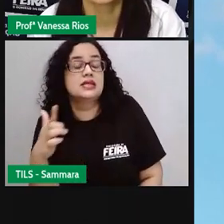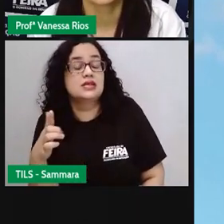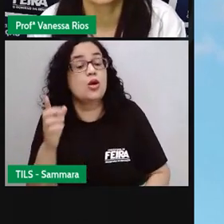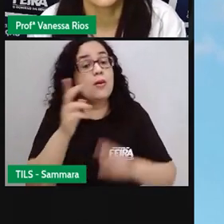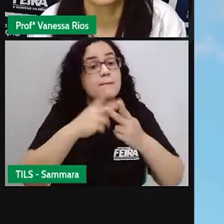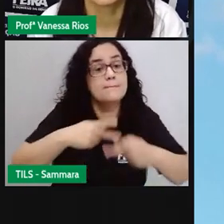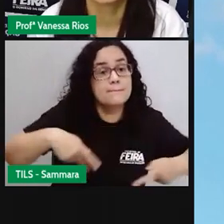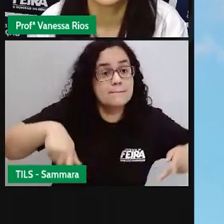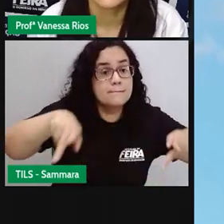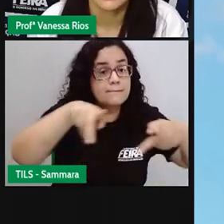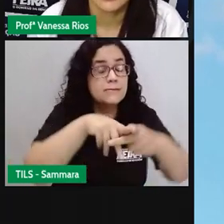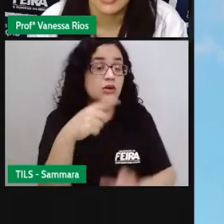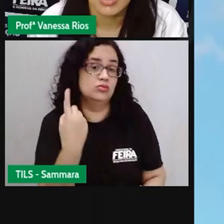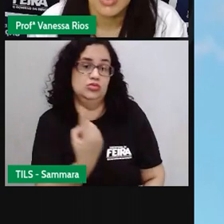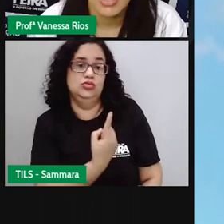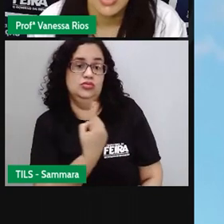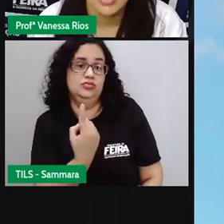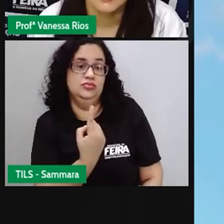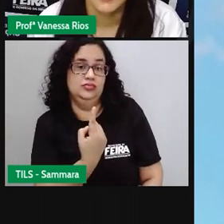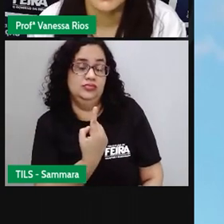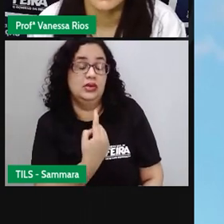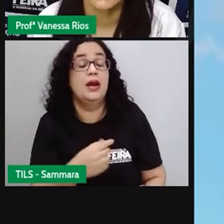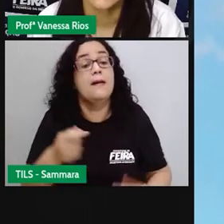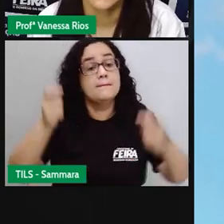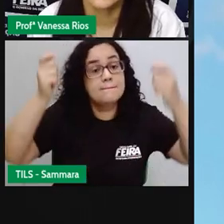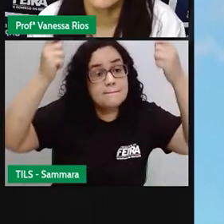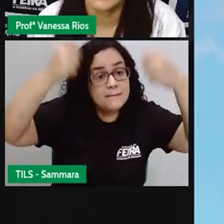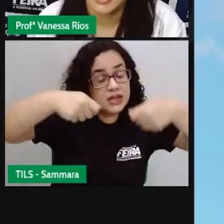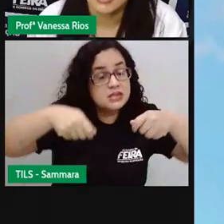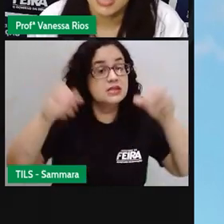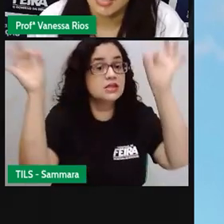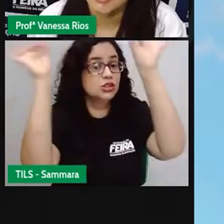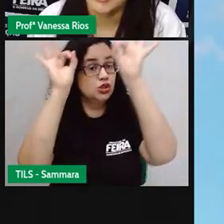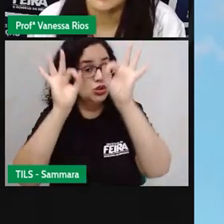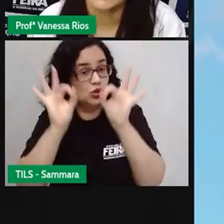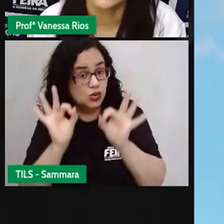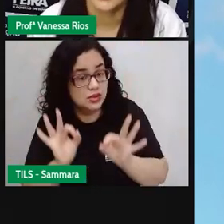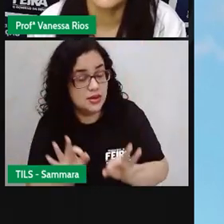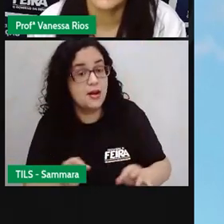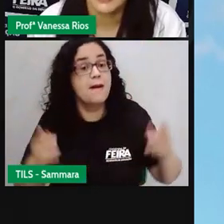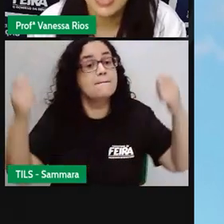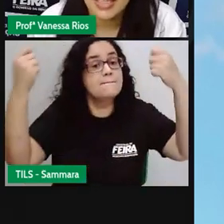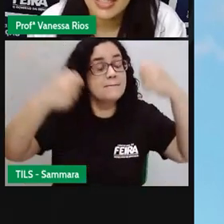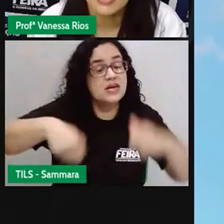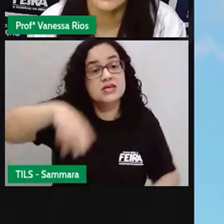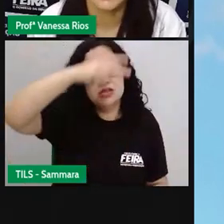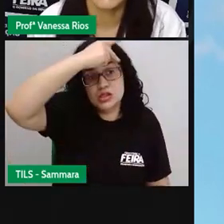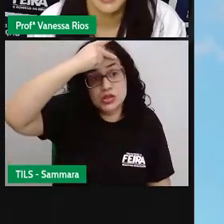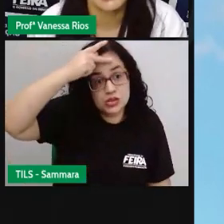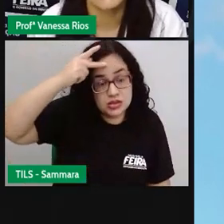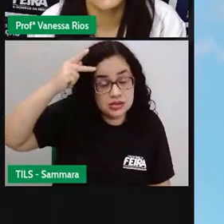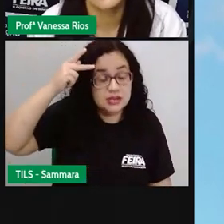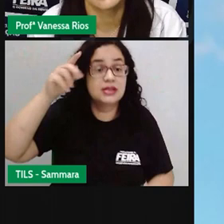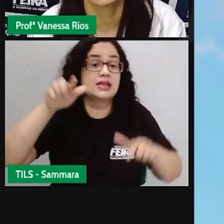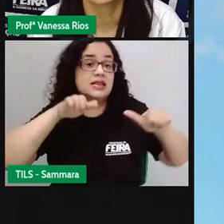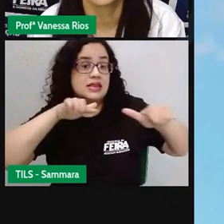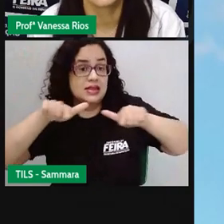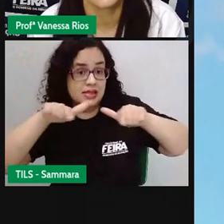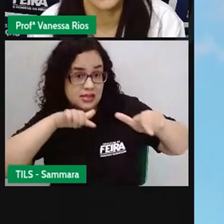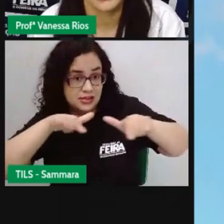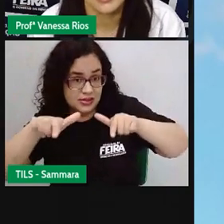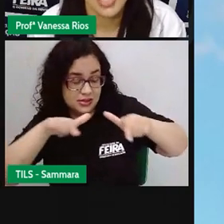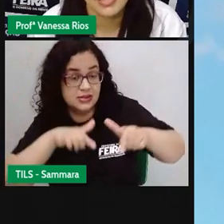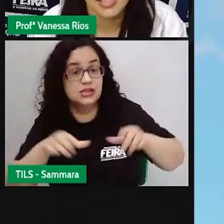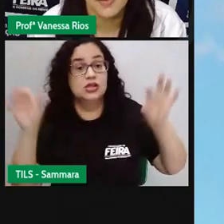sua população seguindo a vida sozinhos. Eles precisam de organização e precisam de alguém que trabalhe em função